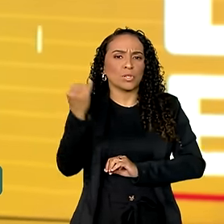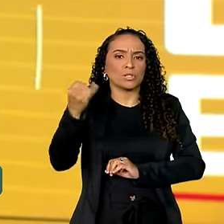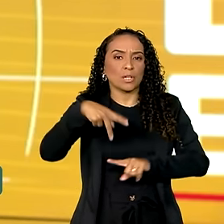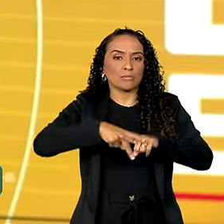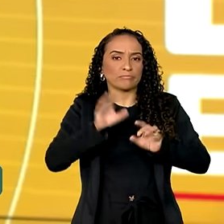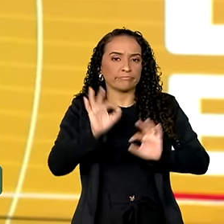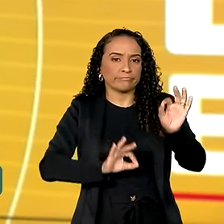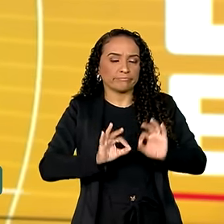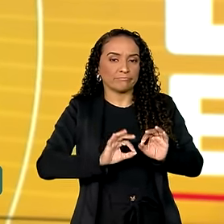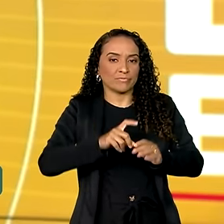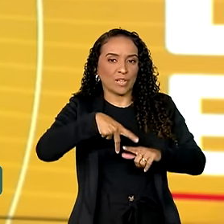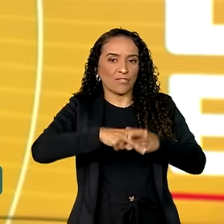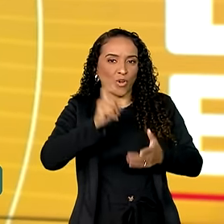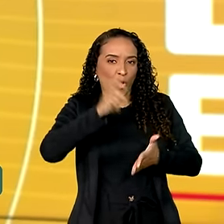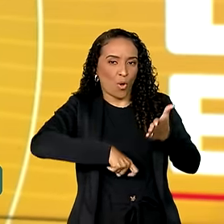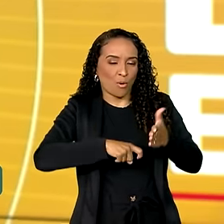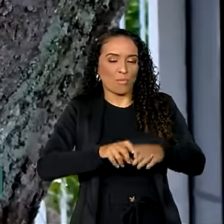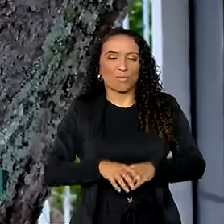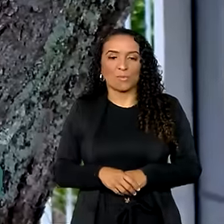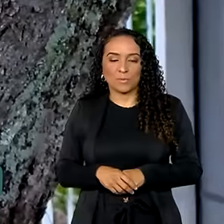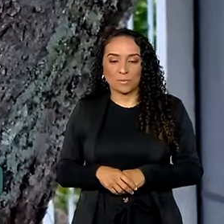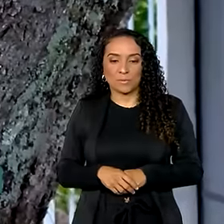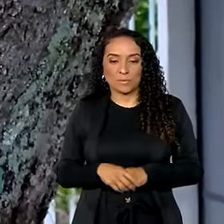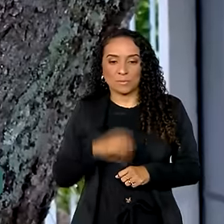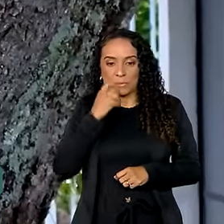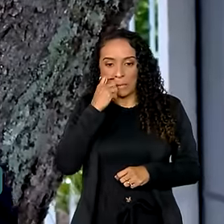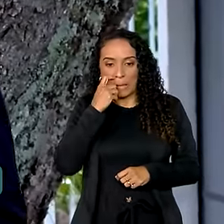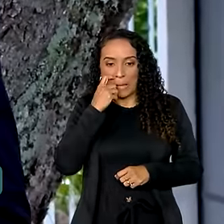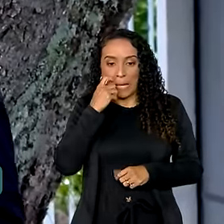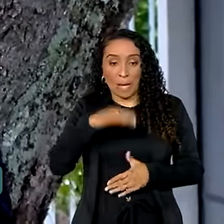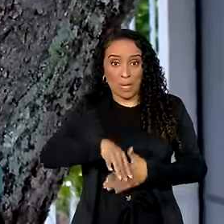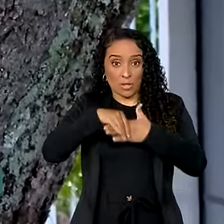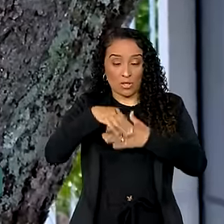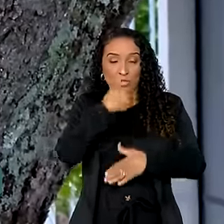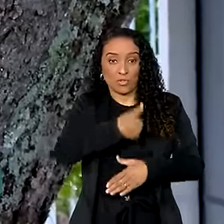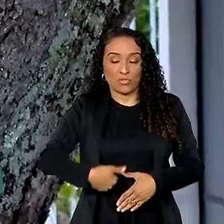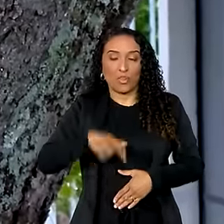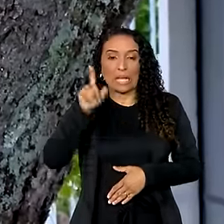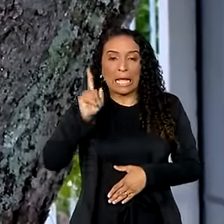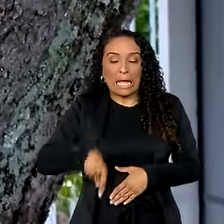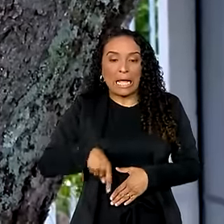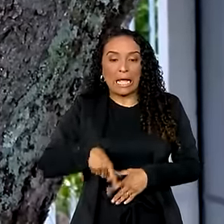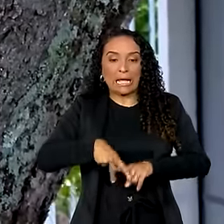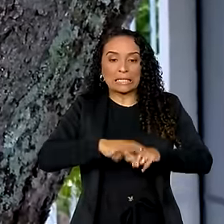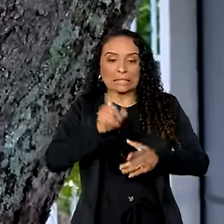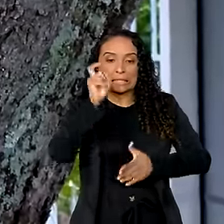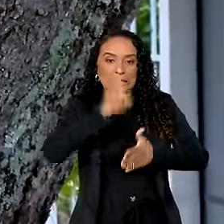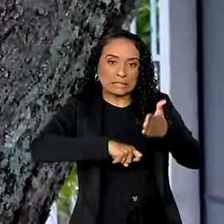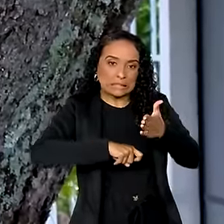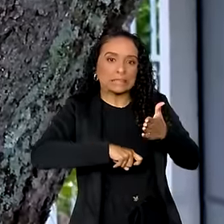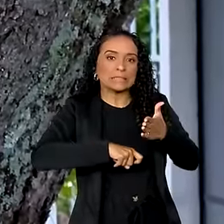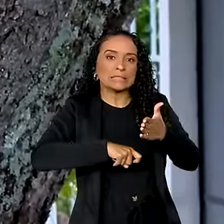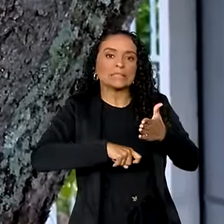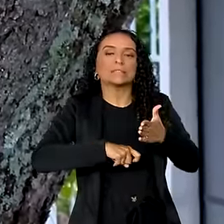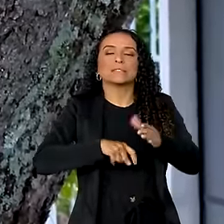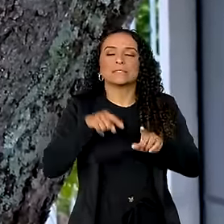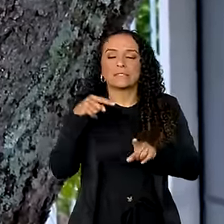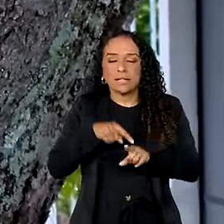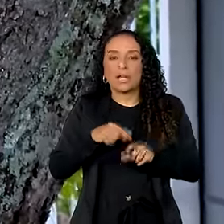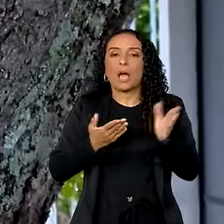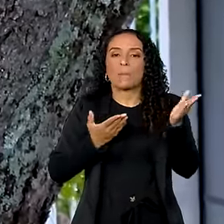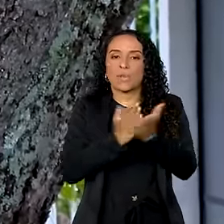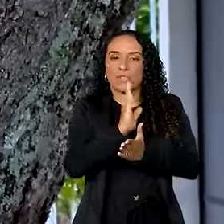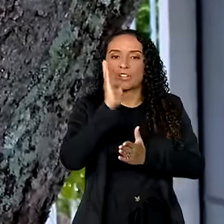regulamentação da reforma tributária. A prioridade do governo é a regulamentação da reforma tributária. Foi